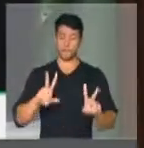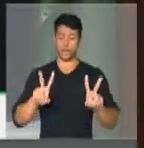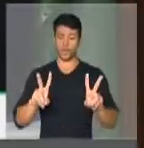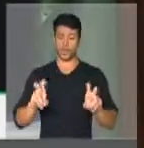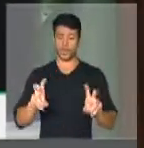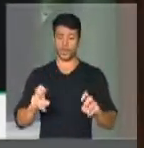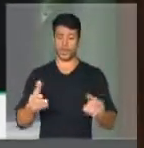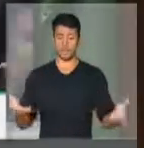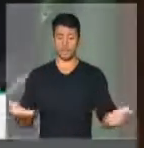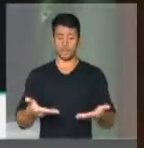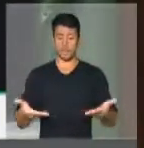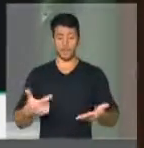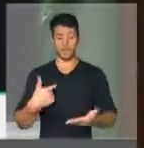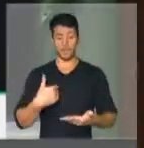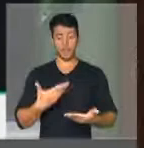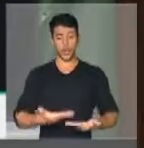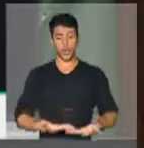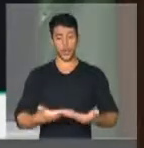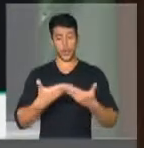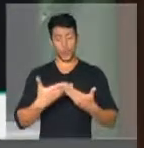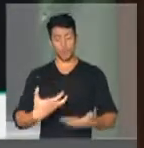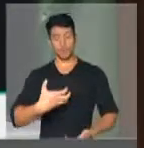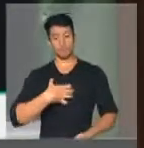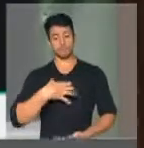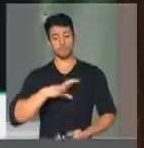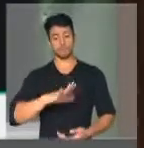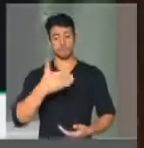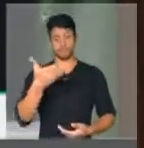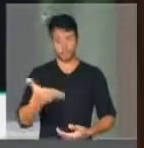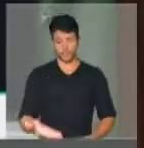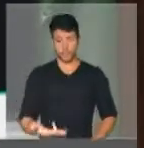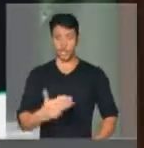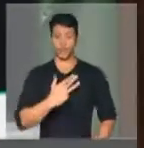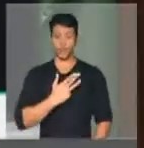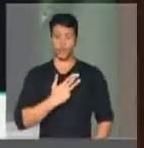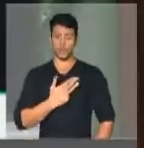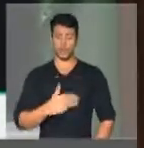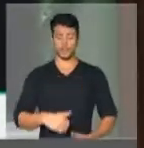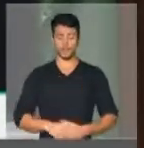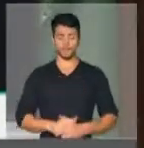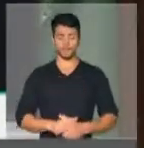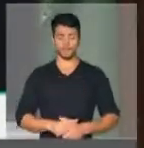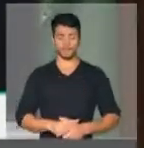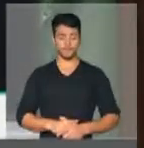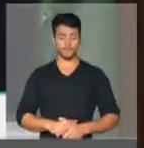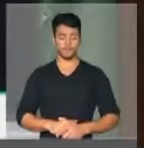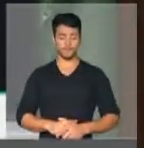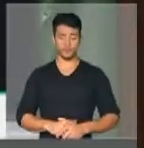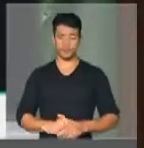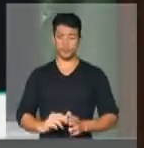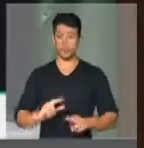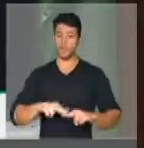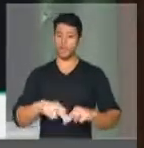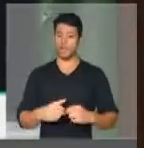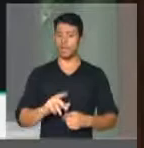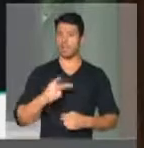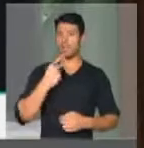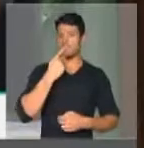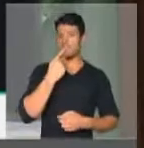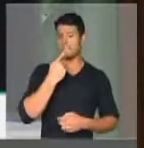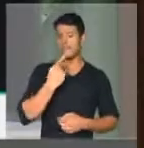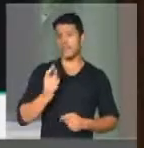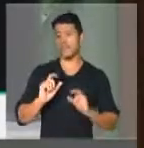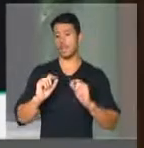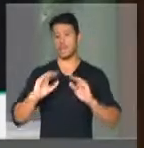aqui as minhas homenagens solidariedade ao Lula. Porque essa questão de escola sem partido